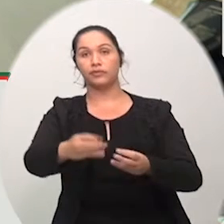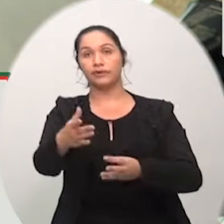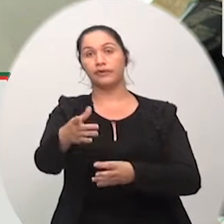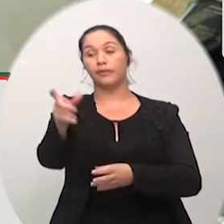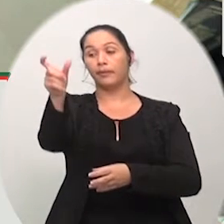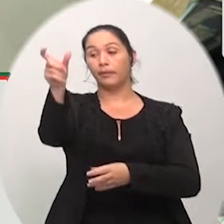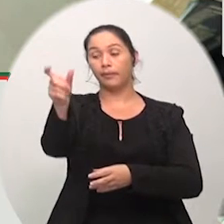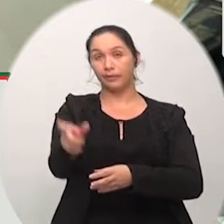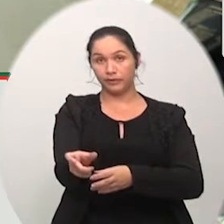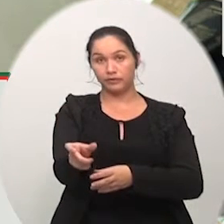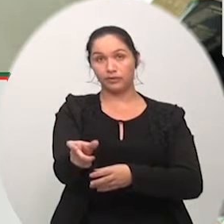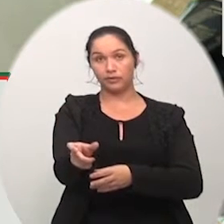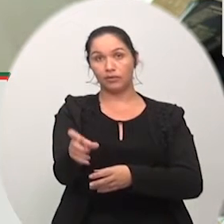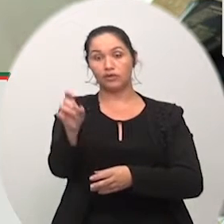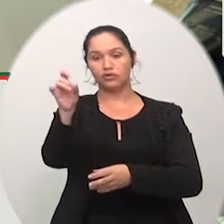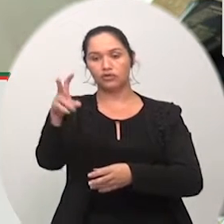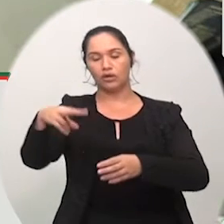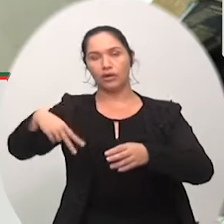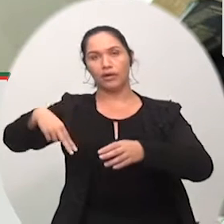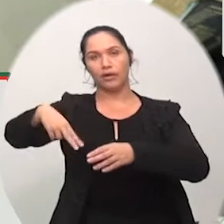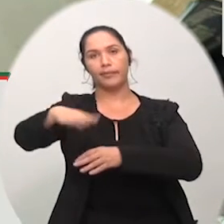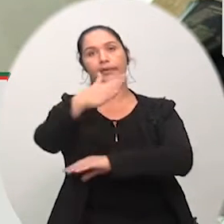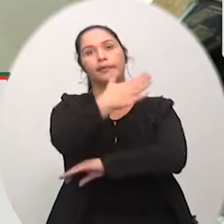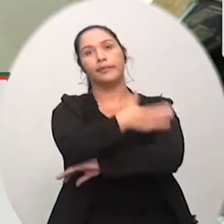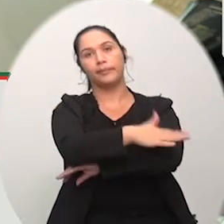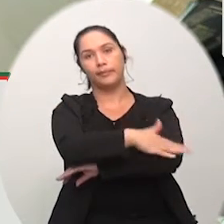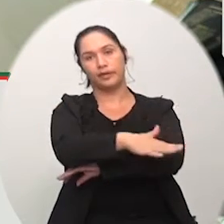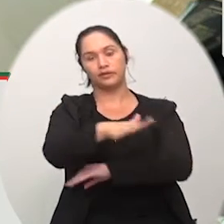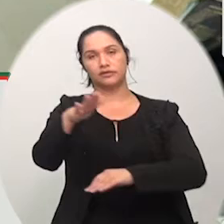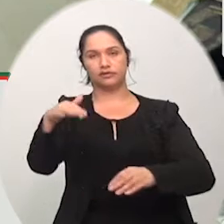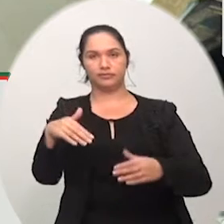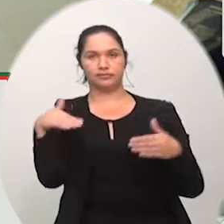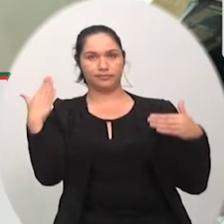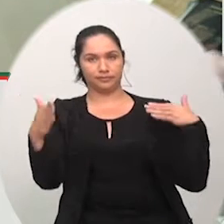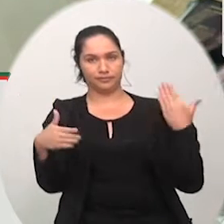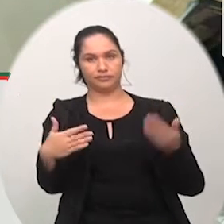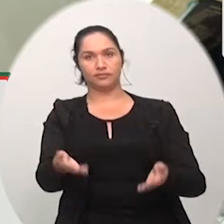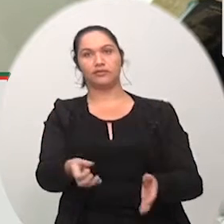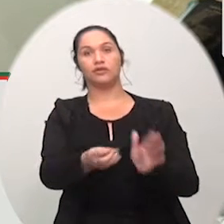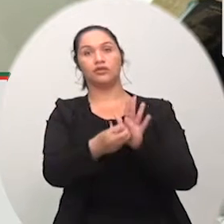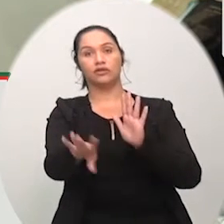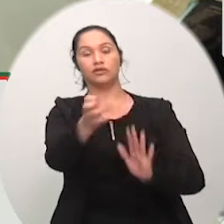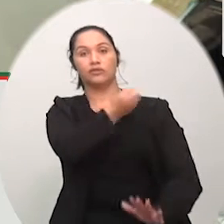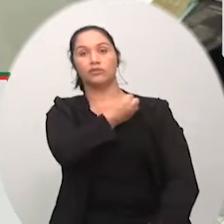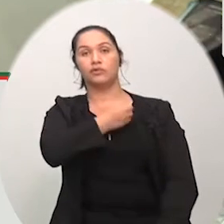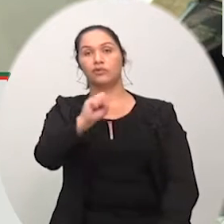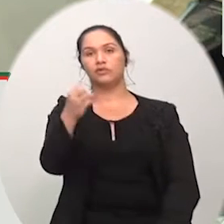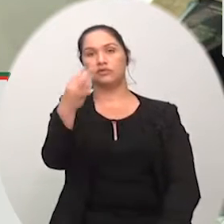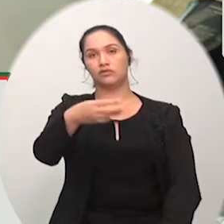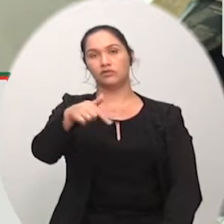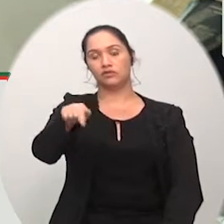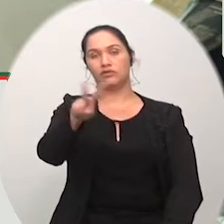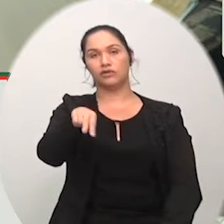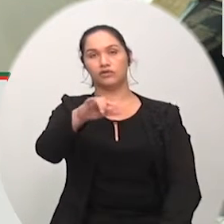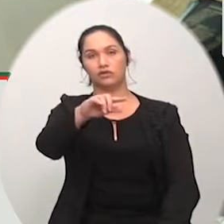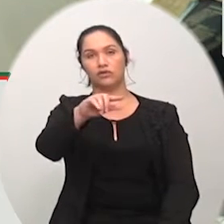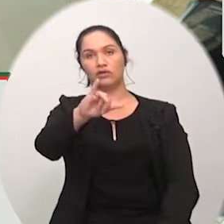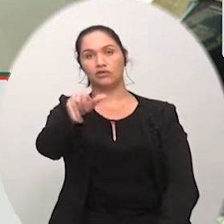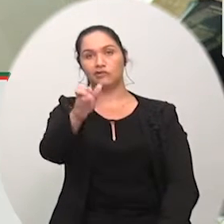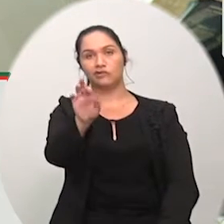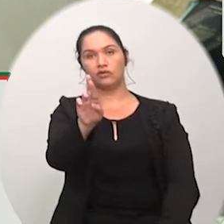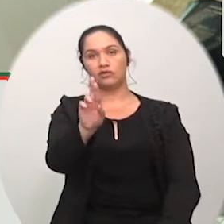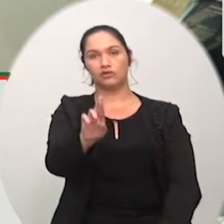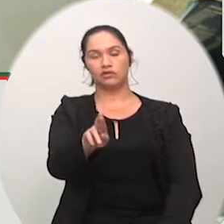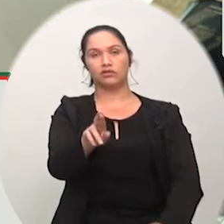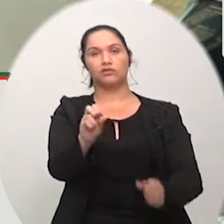desembarcado indicação número 837 barra 18 autoria vereador Jair Alexandre assunto colocação de